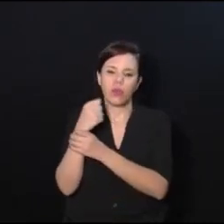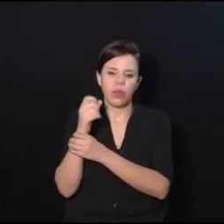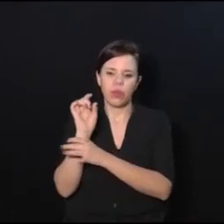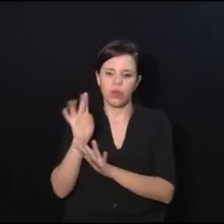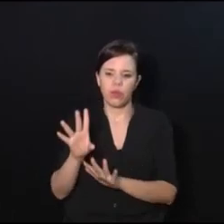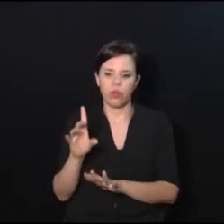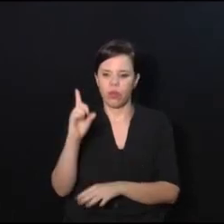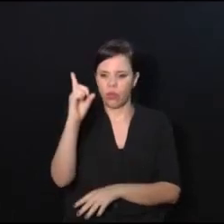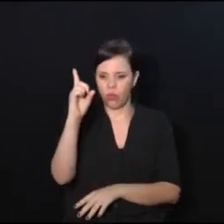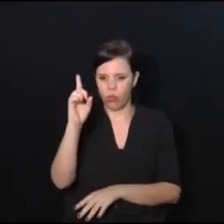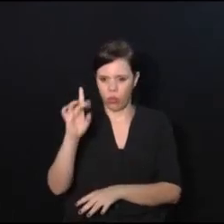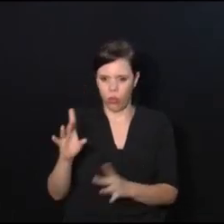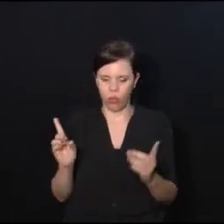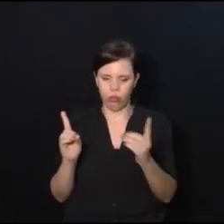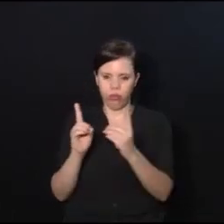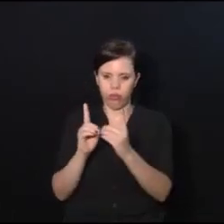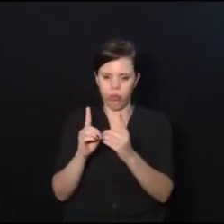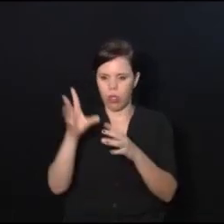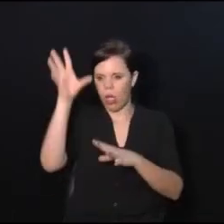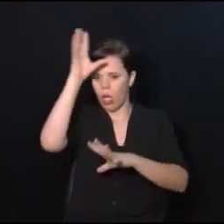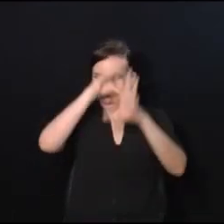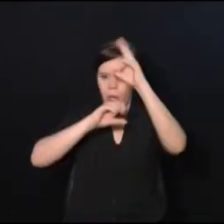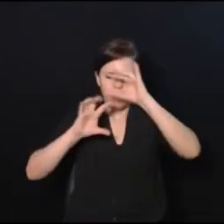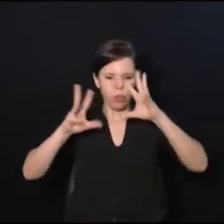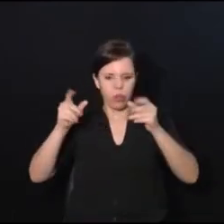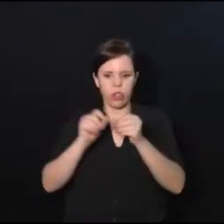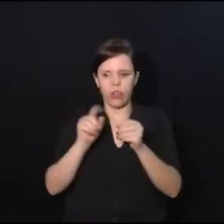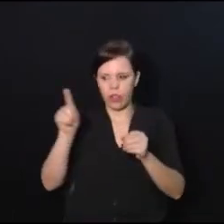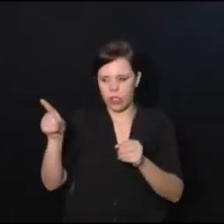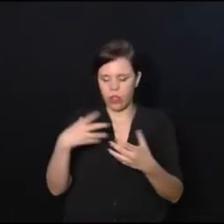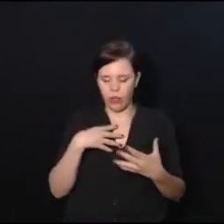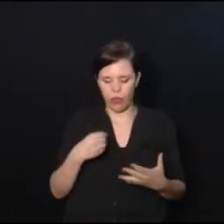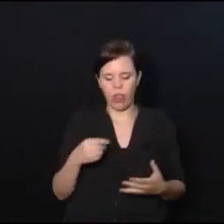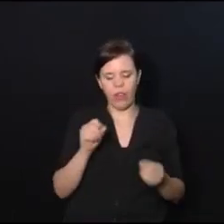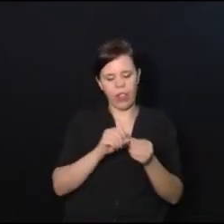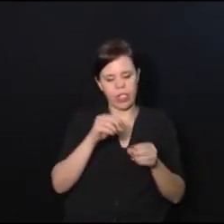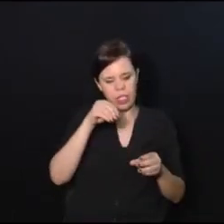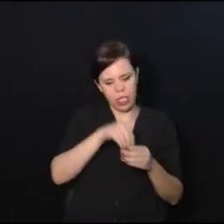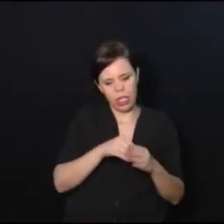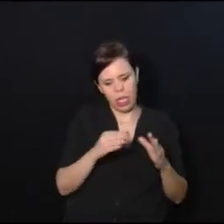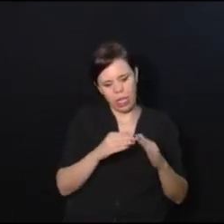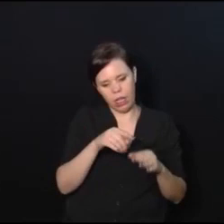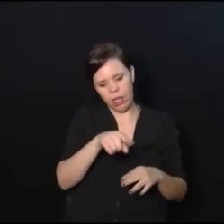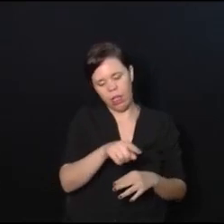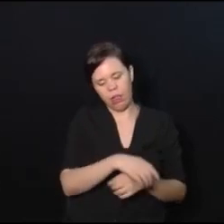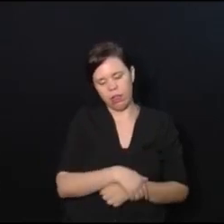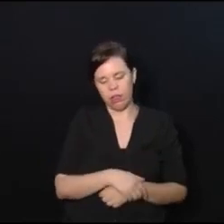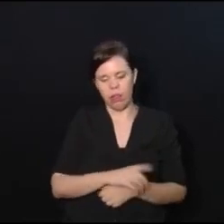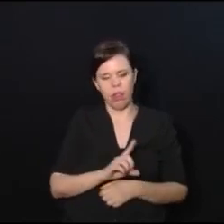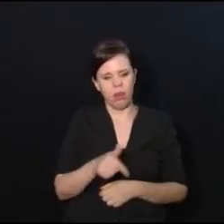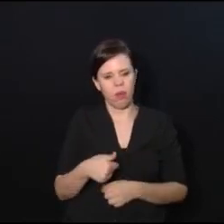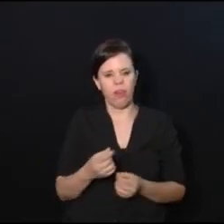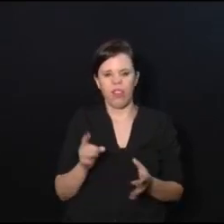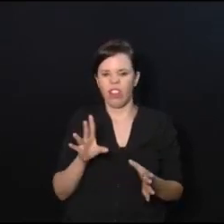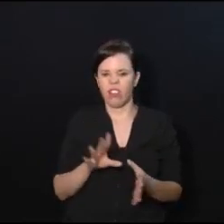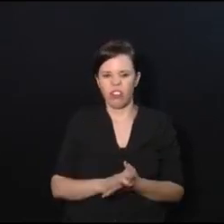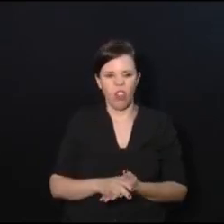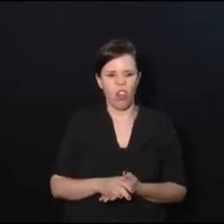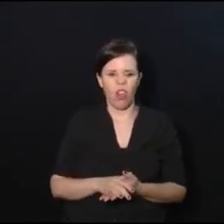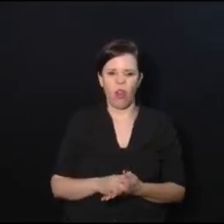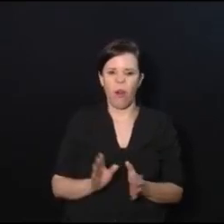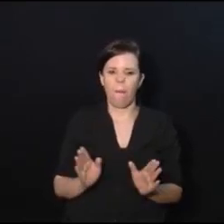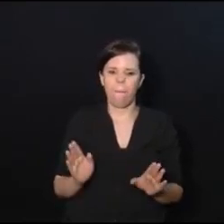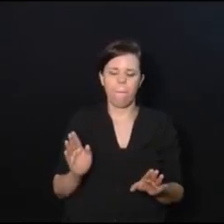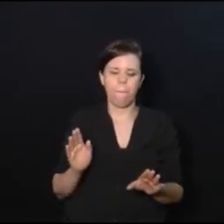atendimento de fisioterapia, aprenda tudo que tem que ser feito com o filho para que ela faça com ele em casa e não fique só restrita a isso.